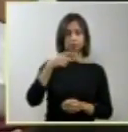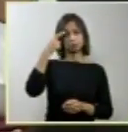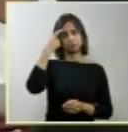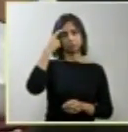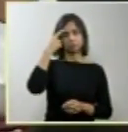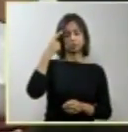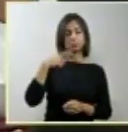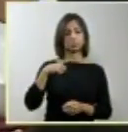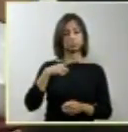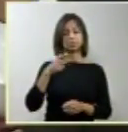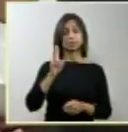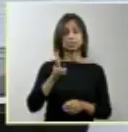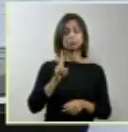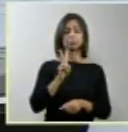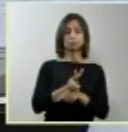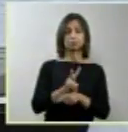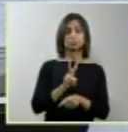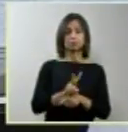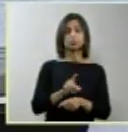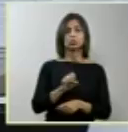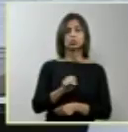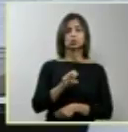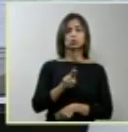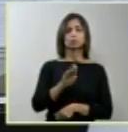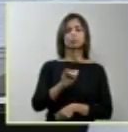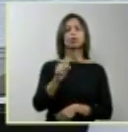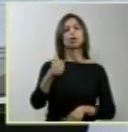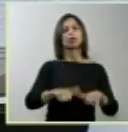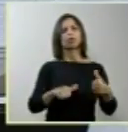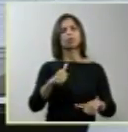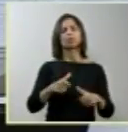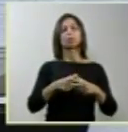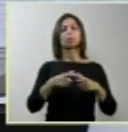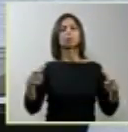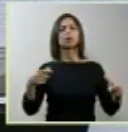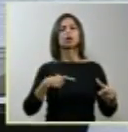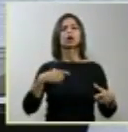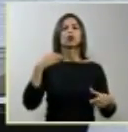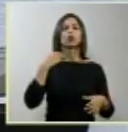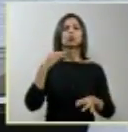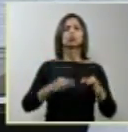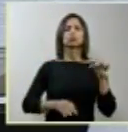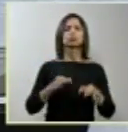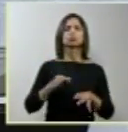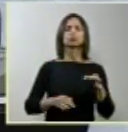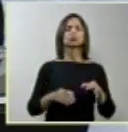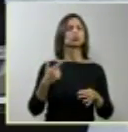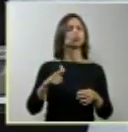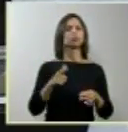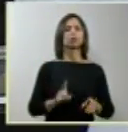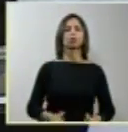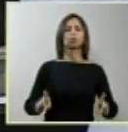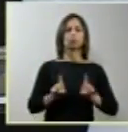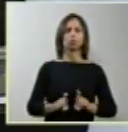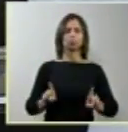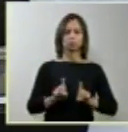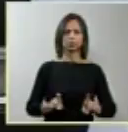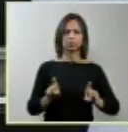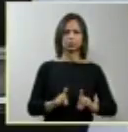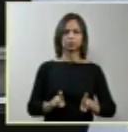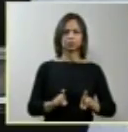subavaliado, porque uma boa parte dos tribunais no Brasil não são informatizados. Então,